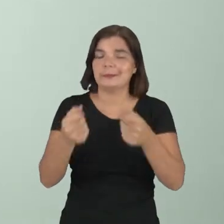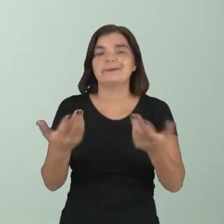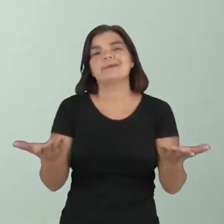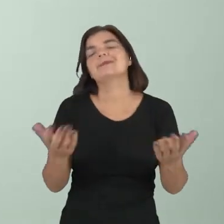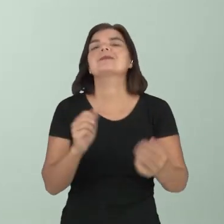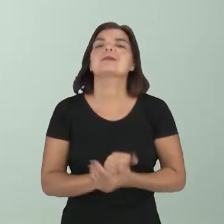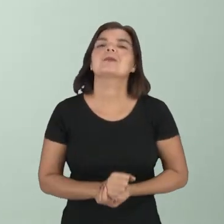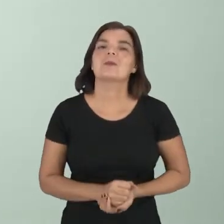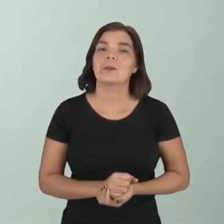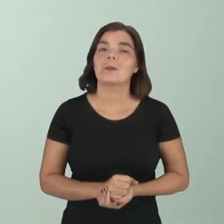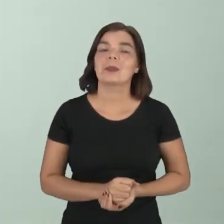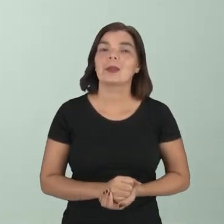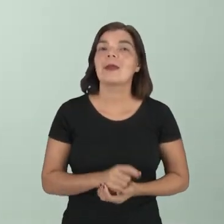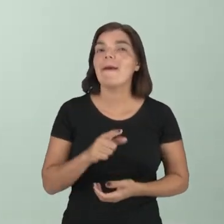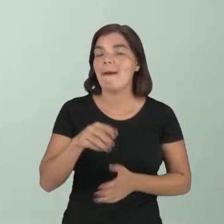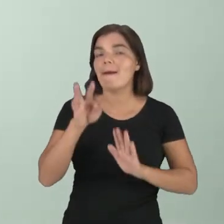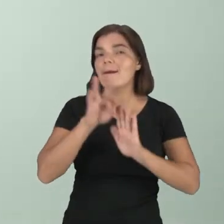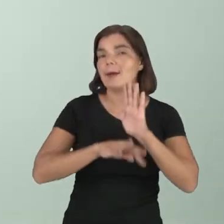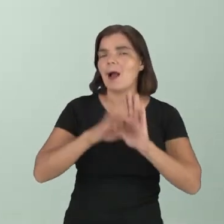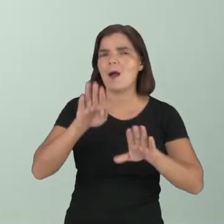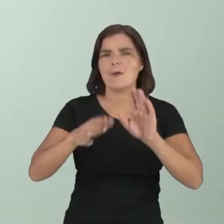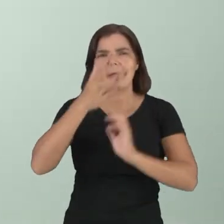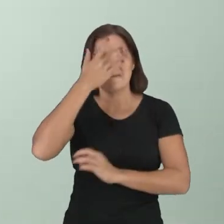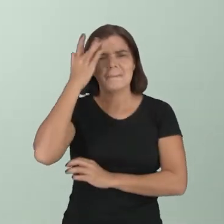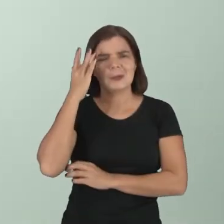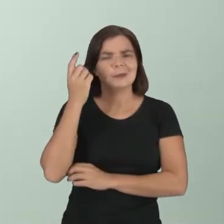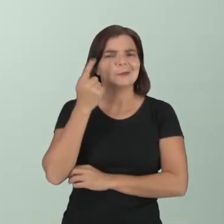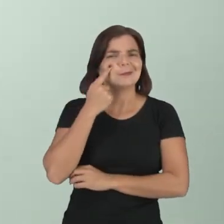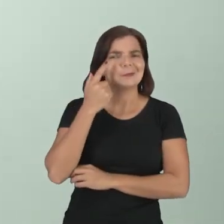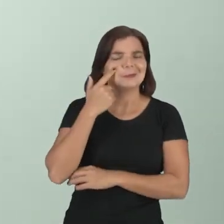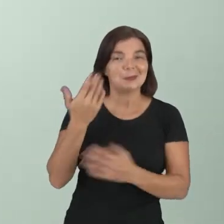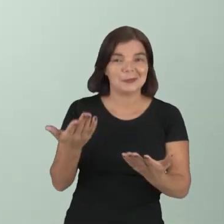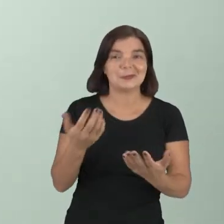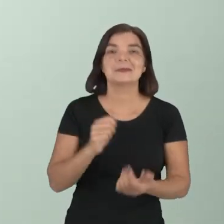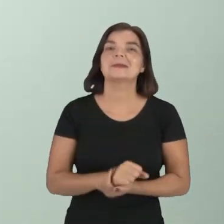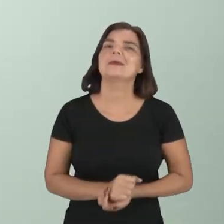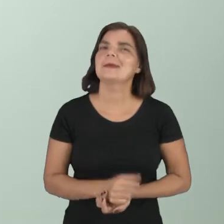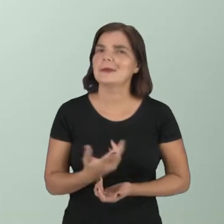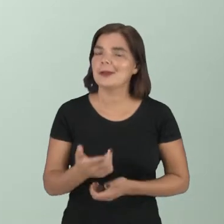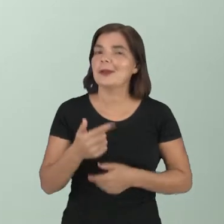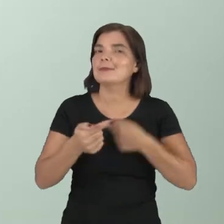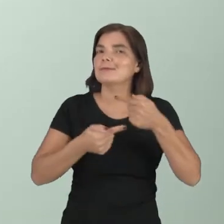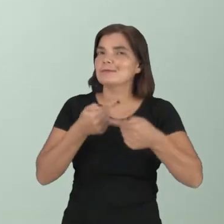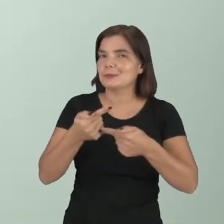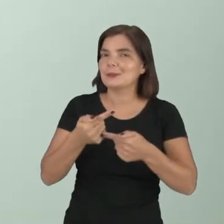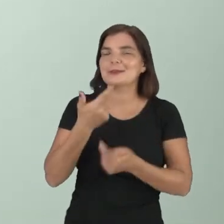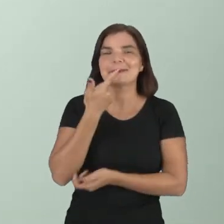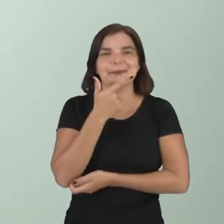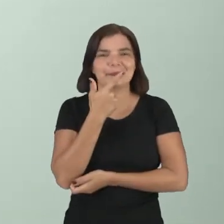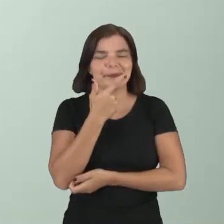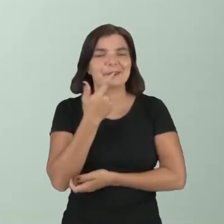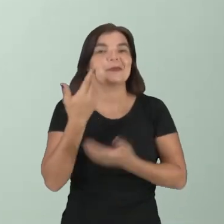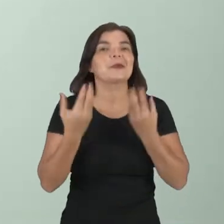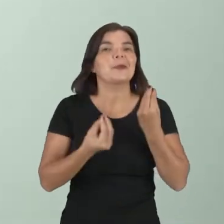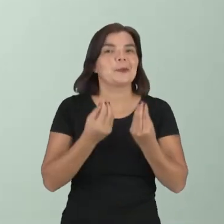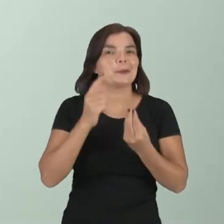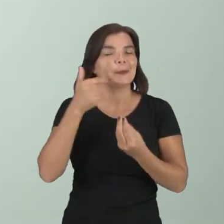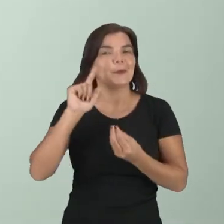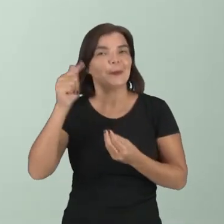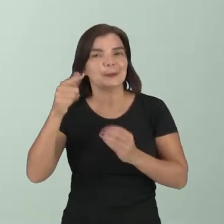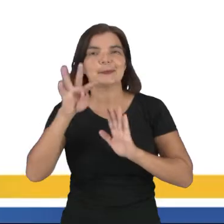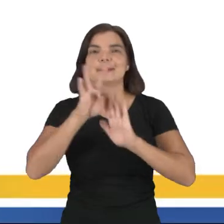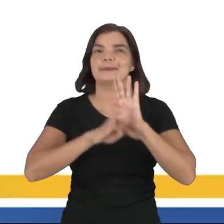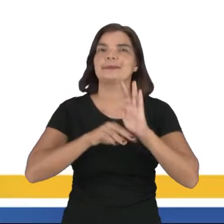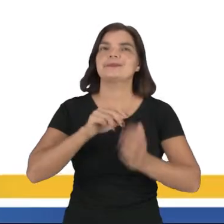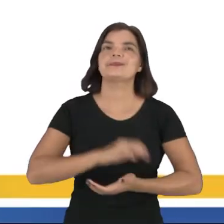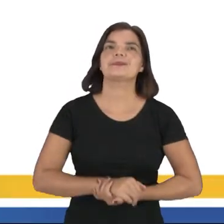toda. Então, esse texto, muitas pessoas acabam se identificando com ele, e ele gera humor. Agora, vamos ver outro